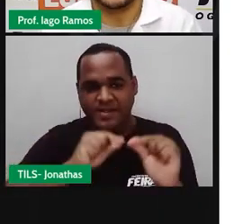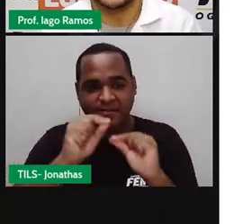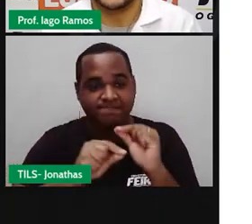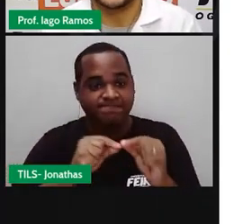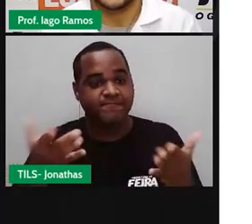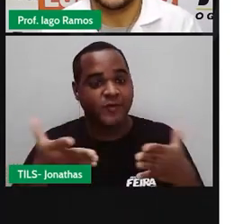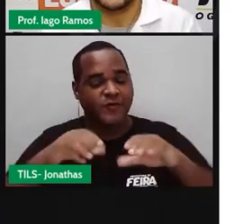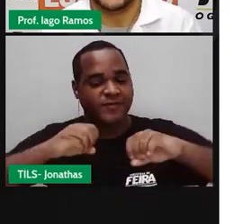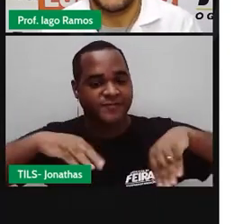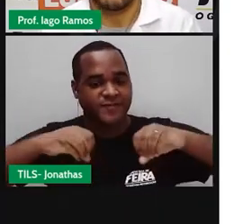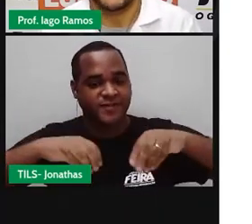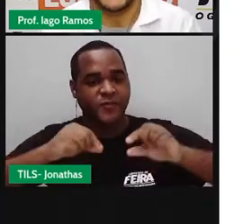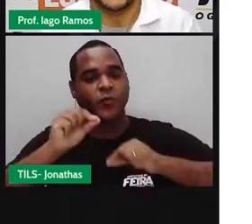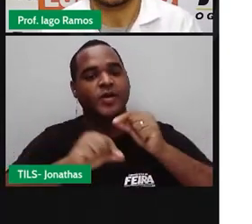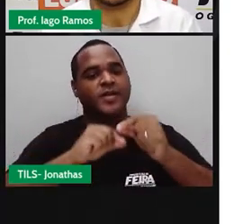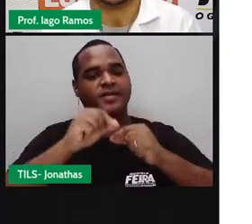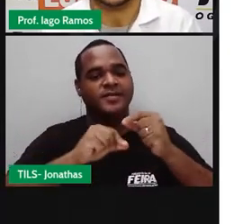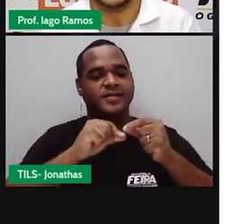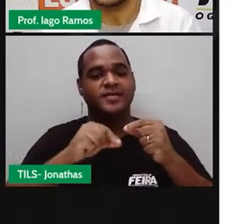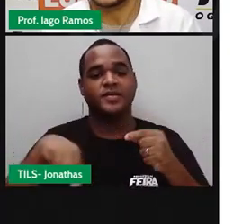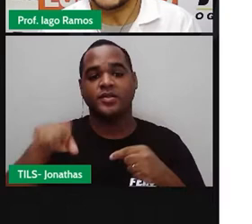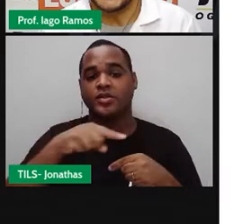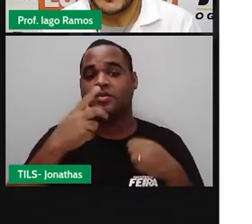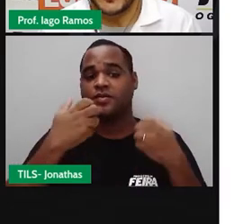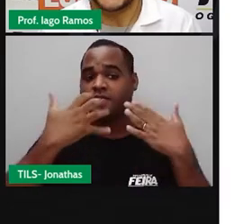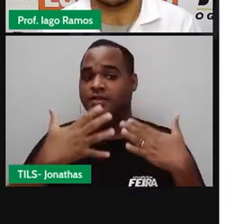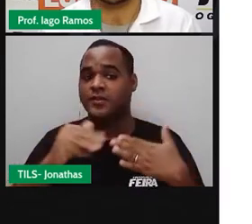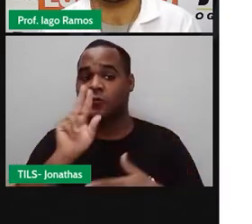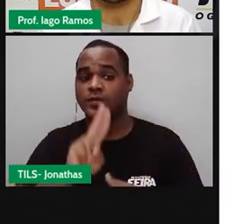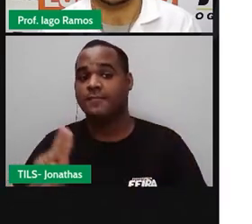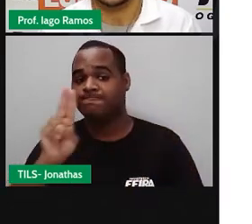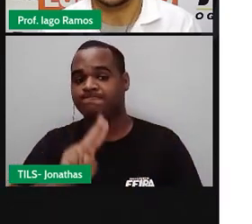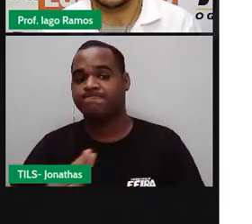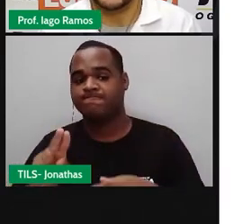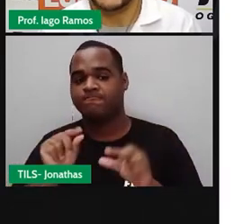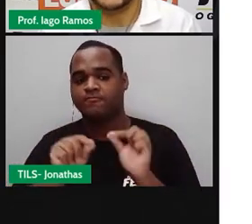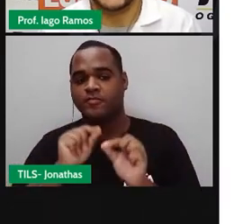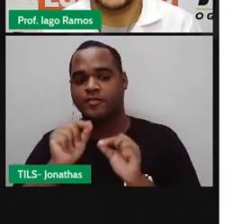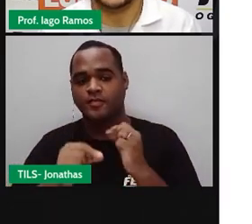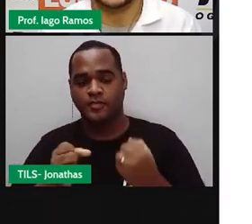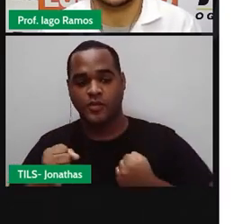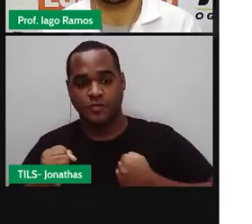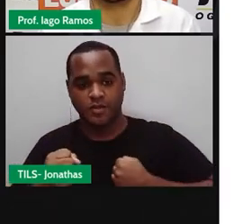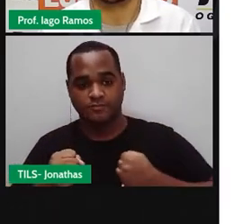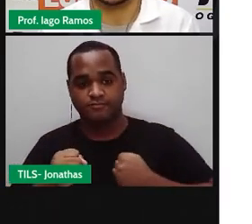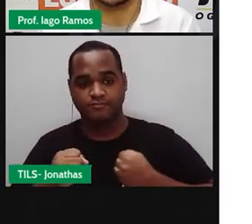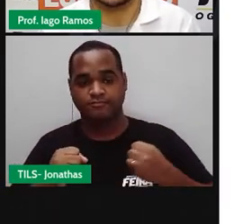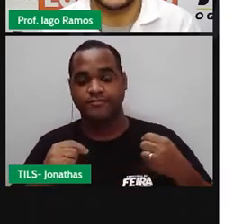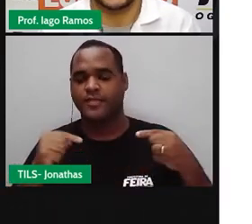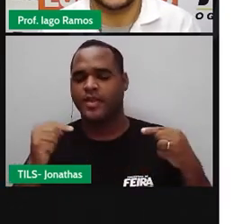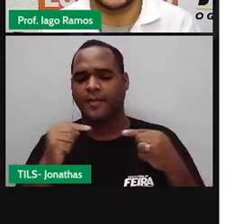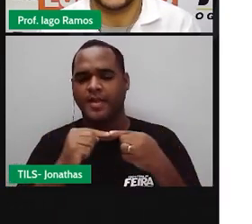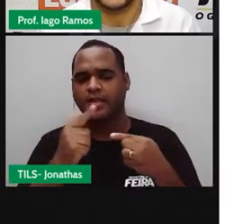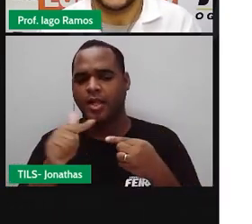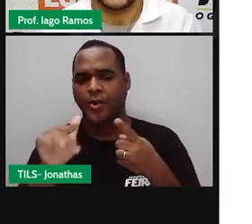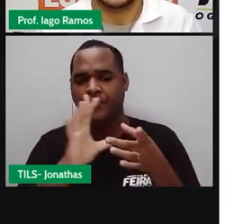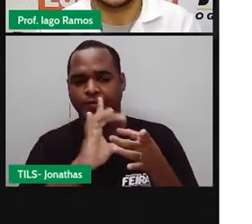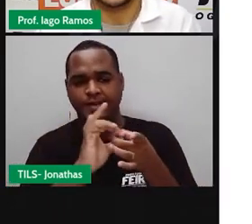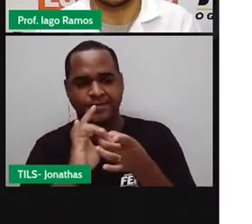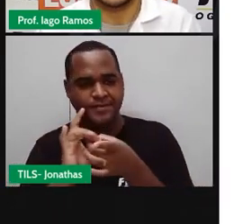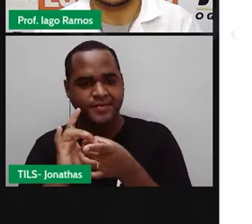Bom, nessa aula a gente vai ver, né? A utilidade de números inteiros em alguns contextos.